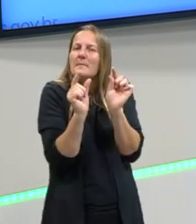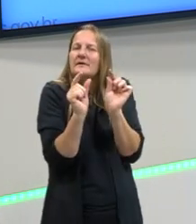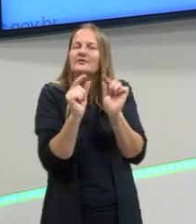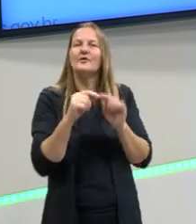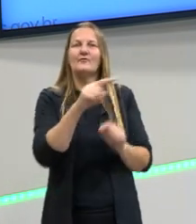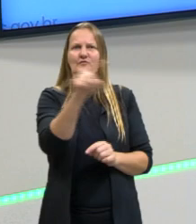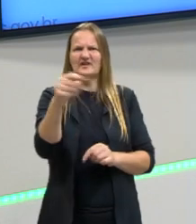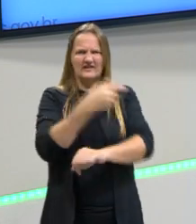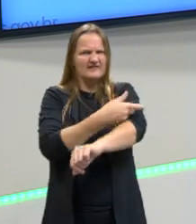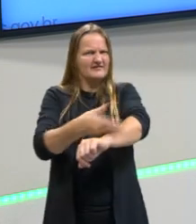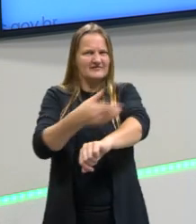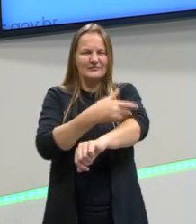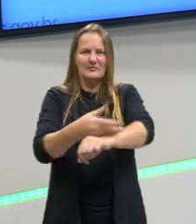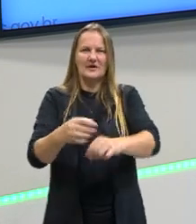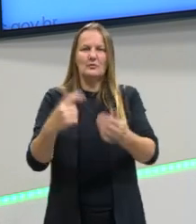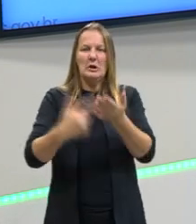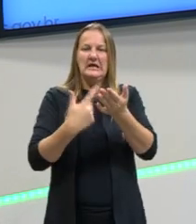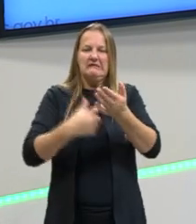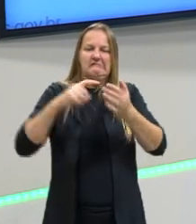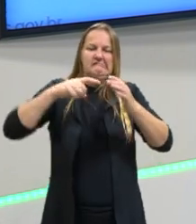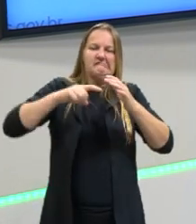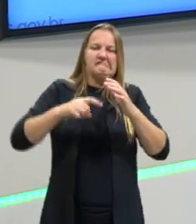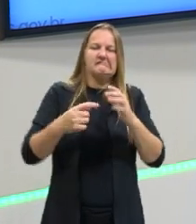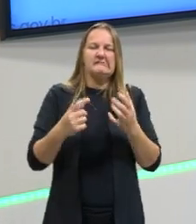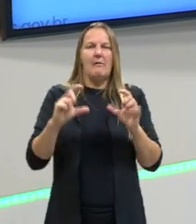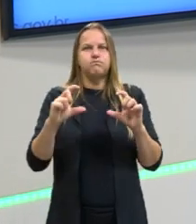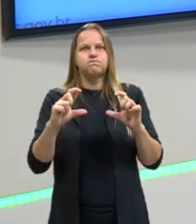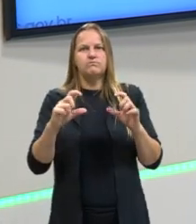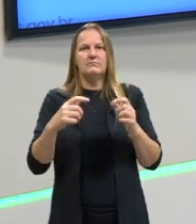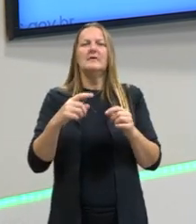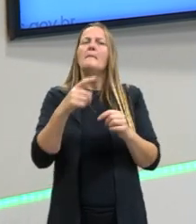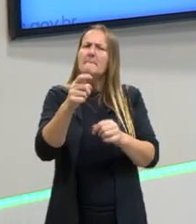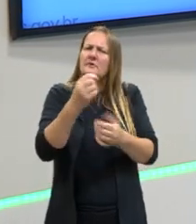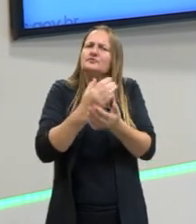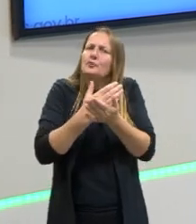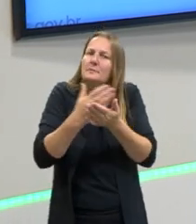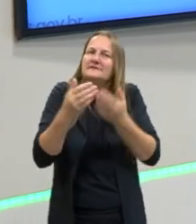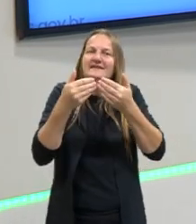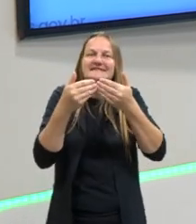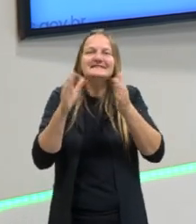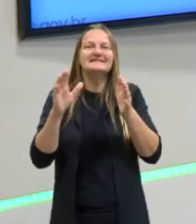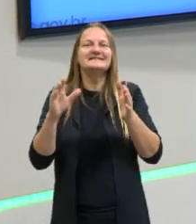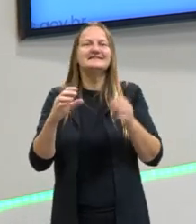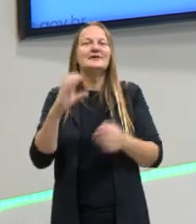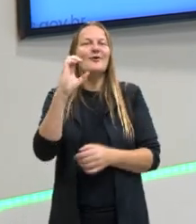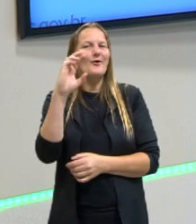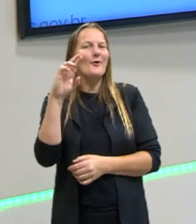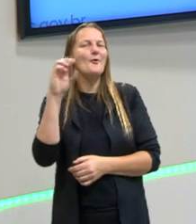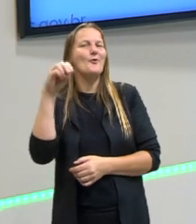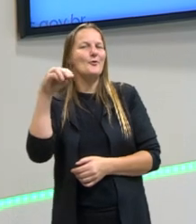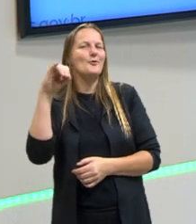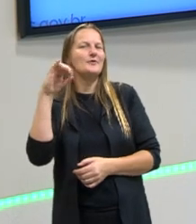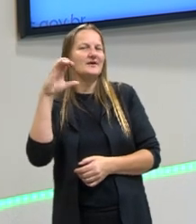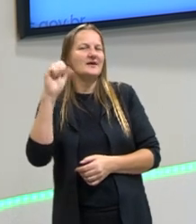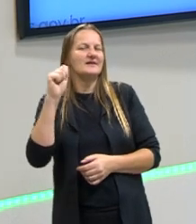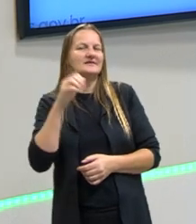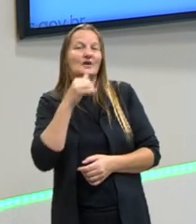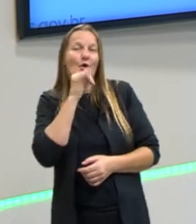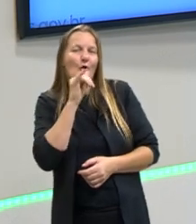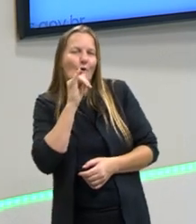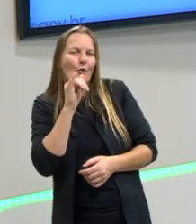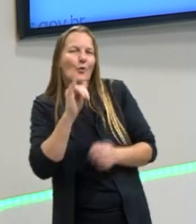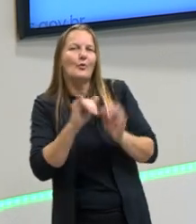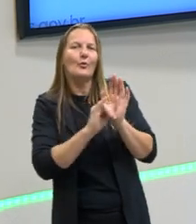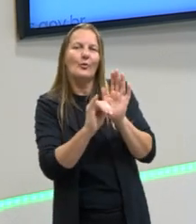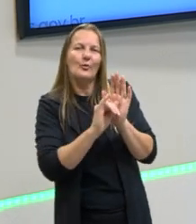porque vocês acham livros muito extensos comecem lendo crônicas lendo contos que são textos menores.